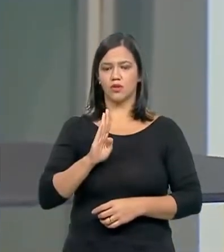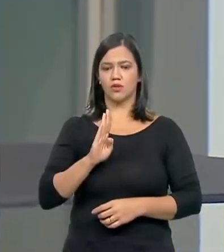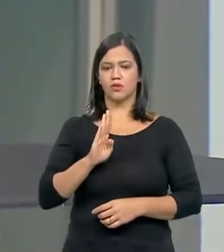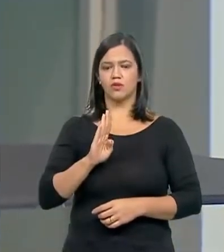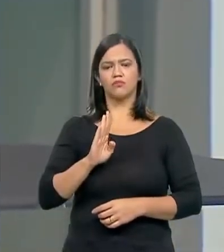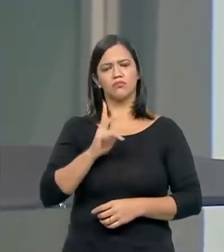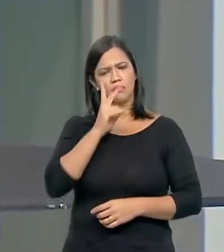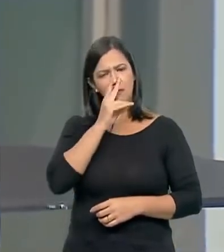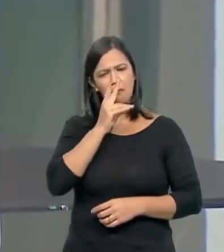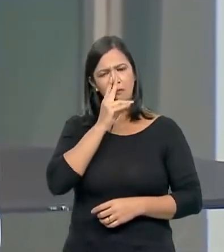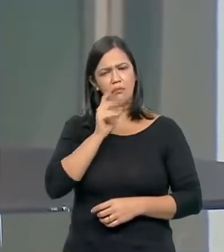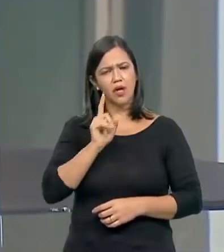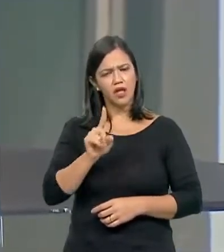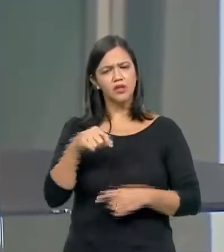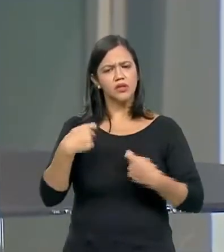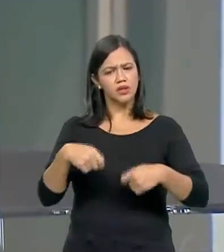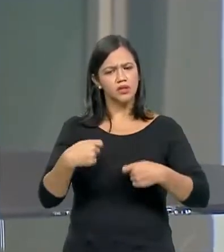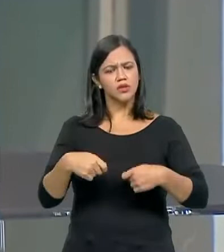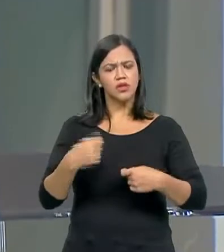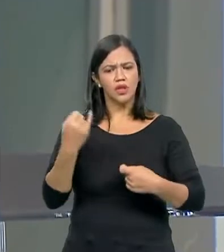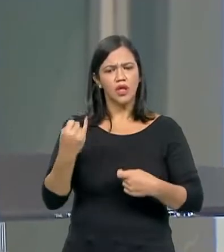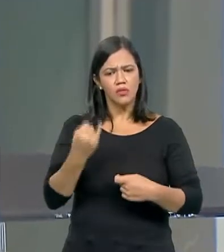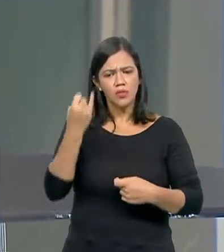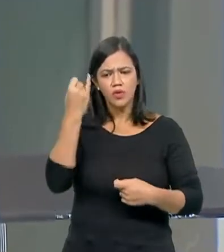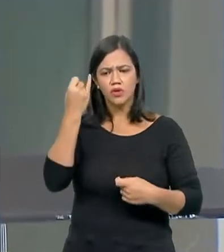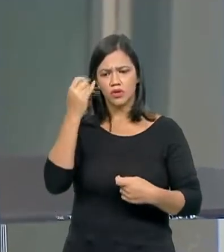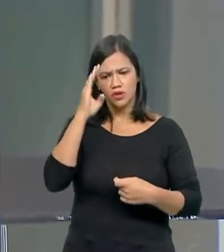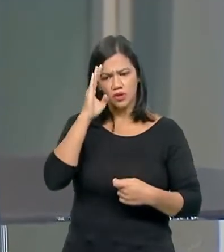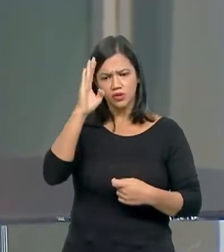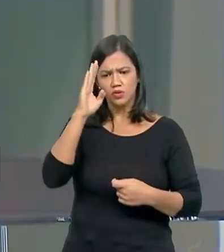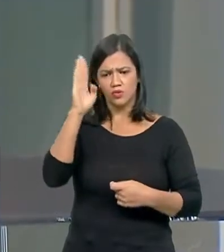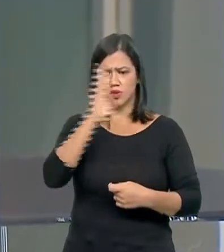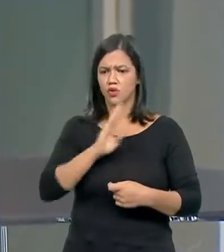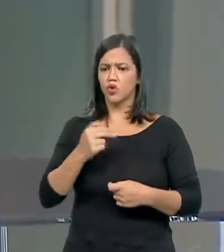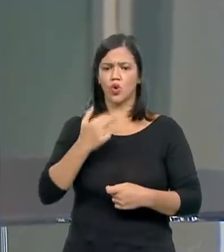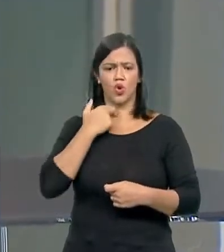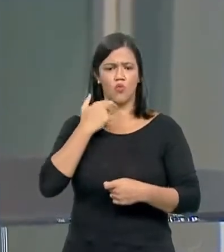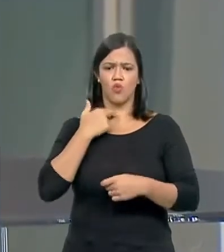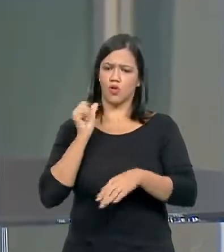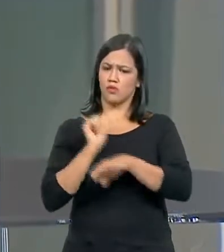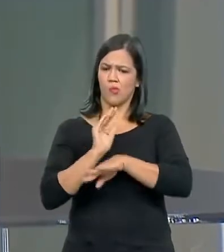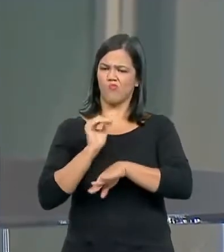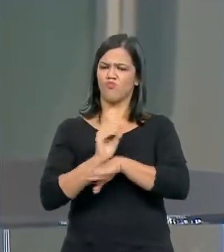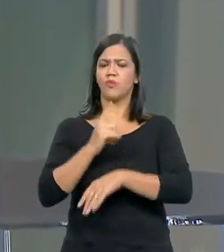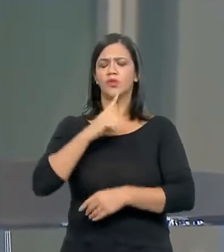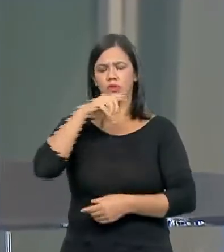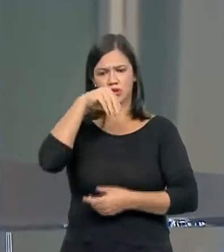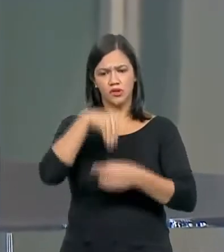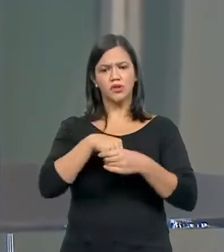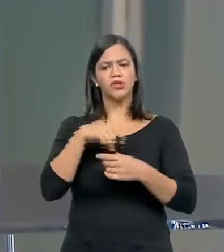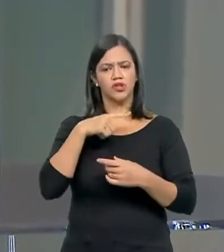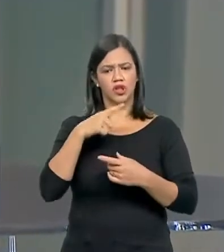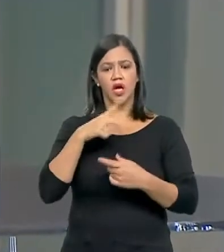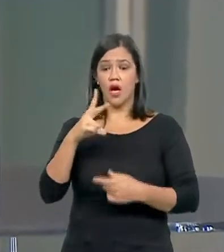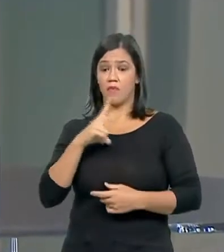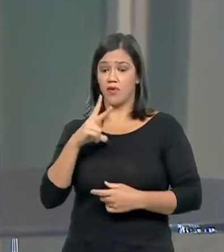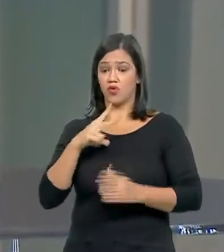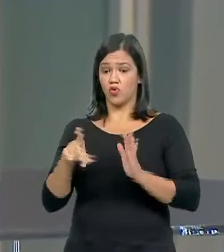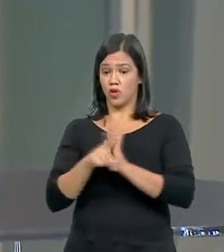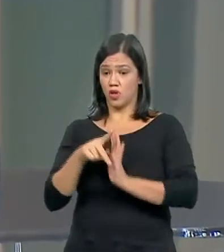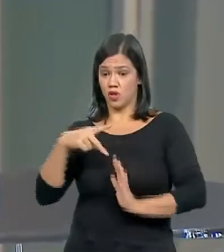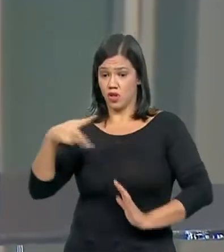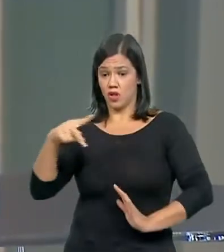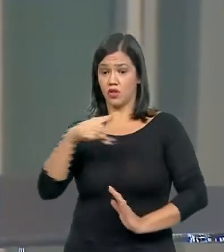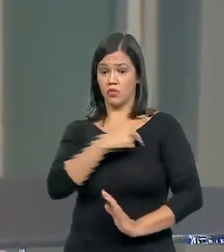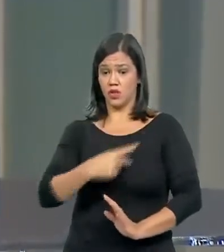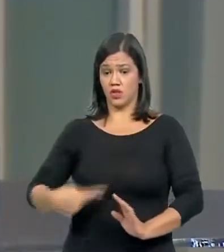que é primordial para o país que não seja violado. Eu vi uma violação na privacidade do presidente da